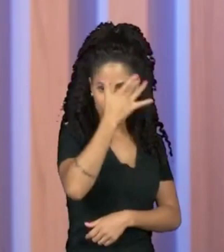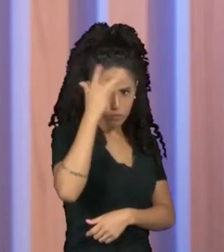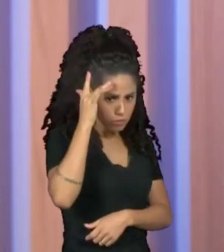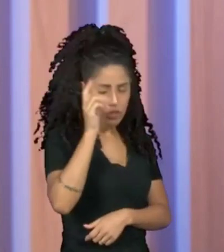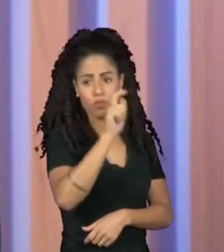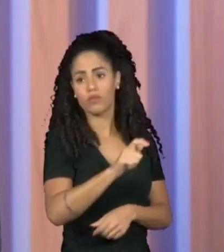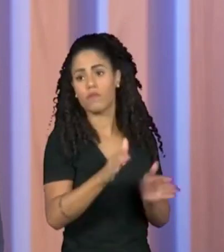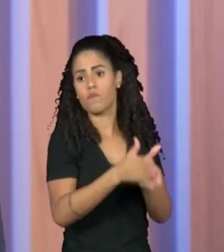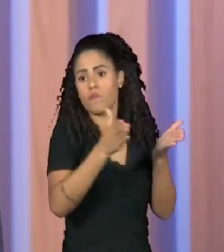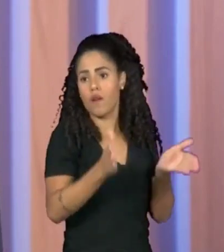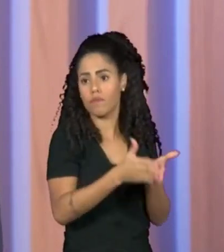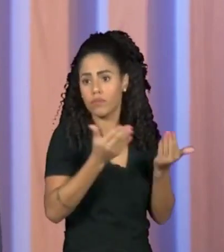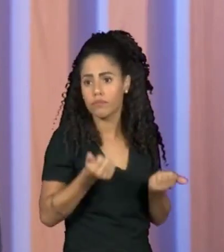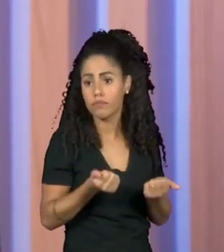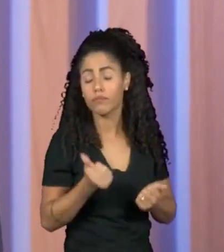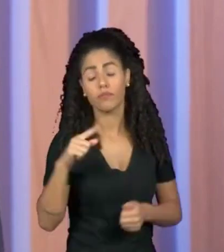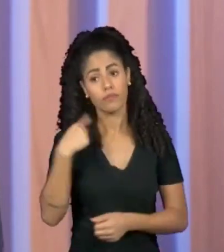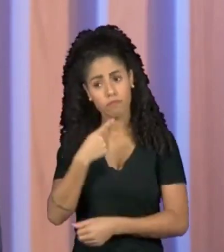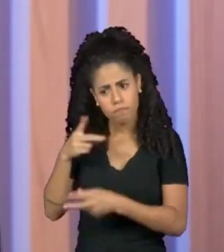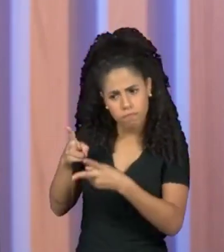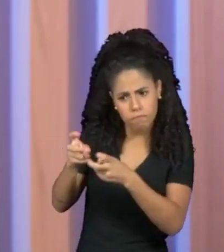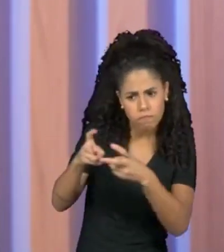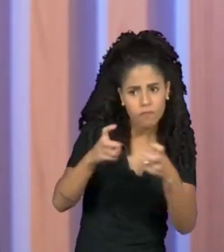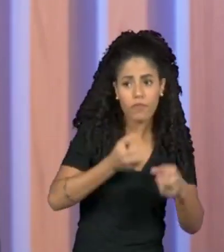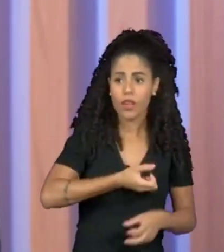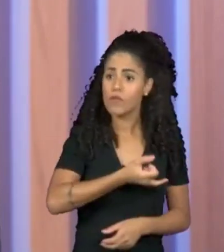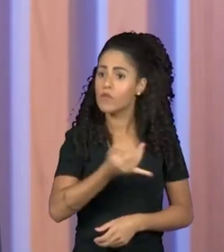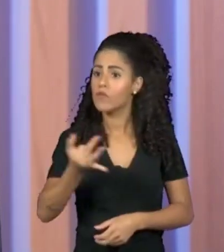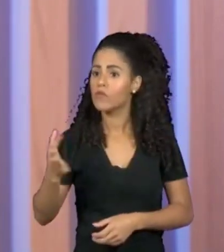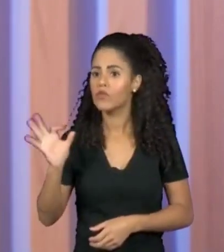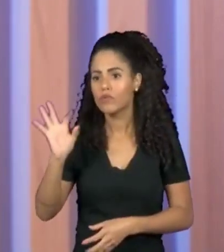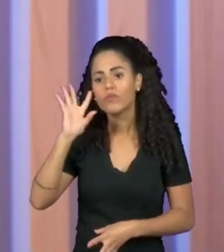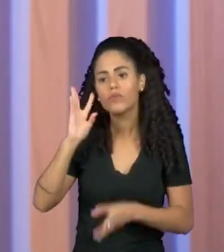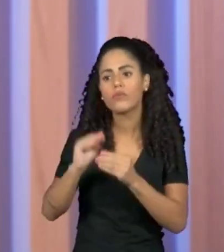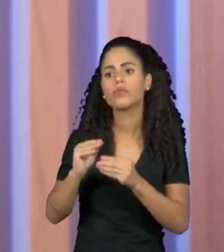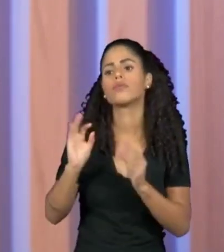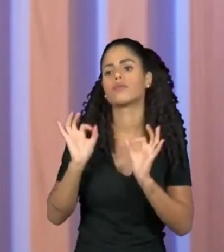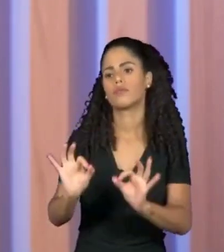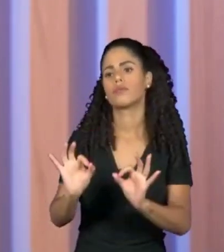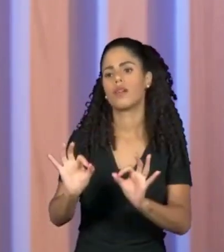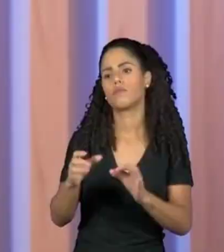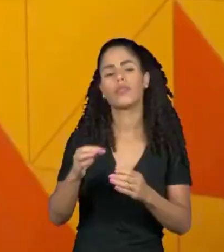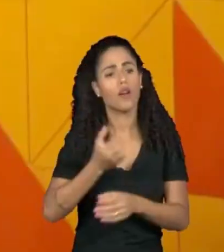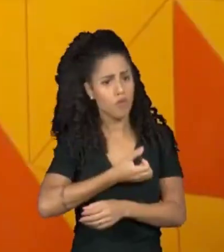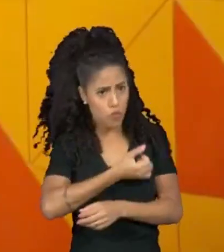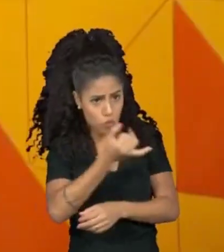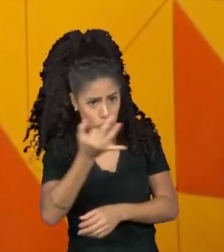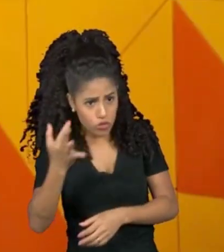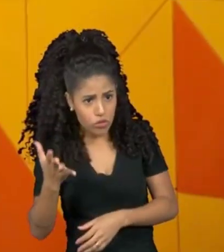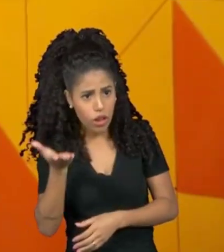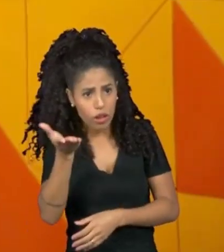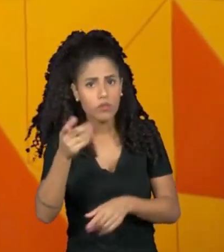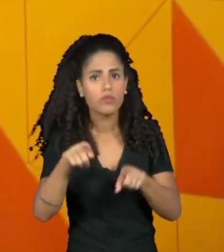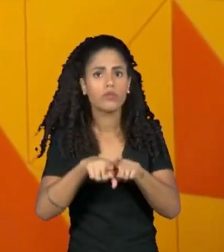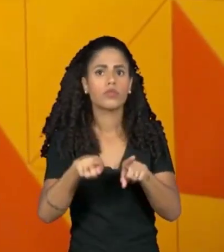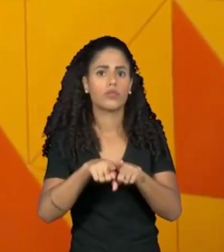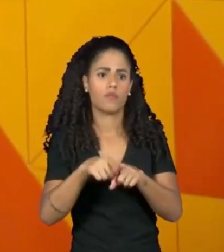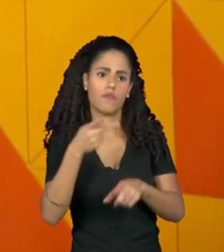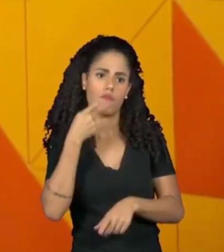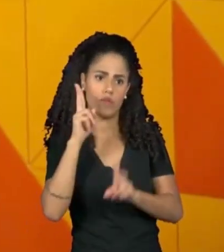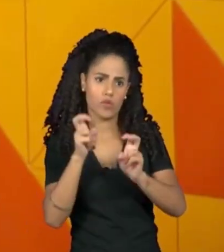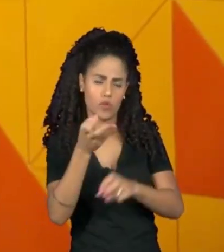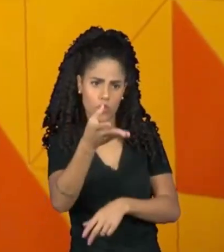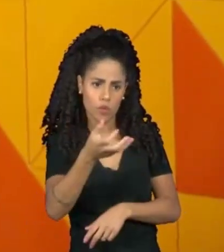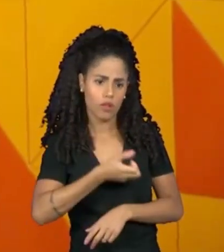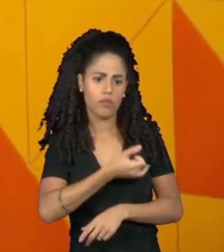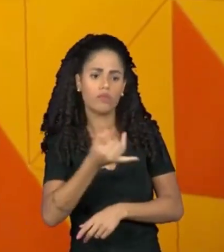a gente olhar pra esses números, né? Porque, no final das contas, a gente também tá falando de números. Estamos falando de números, o Sérgio disse muito bem, né? O